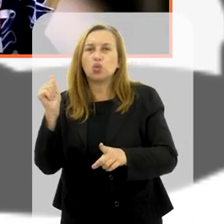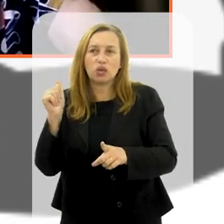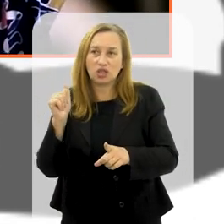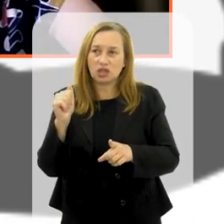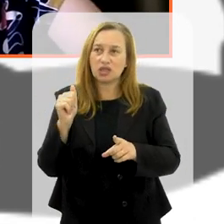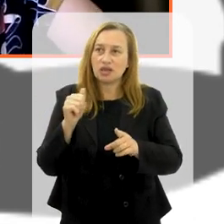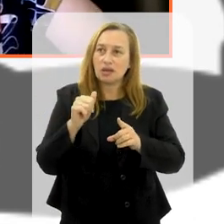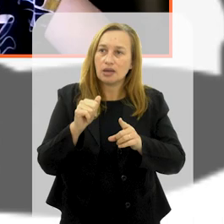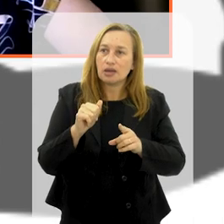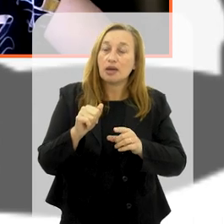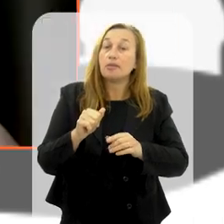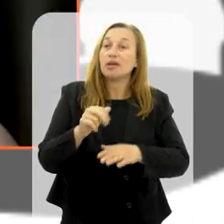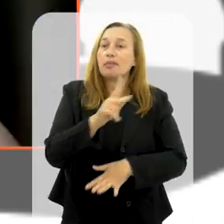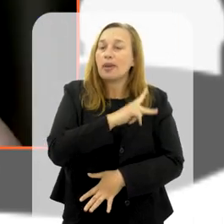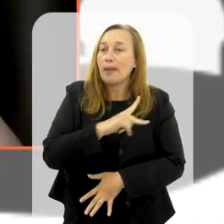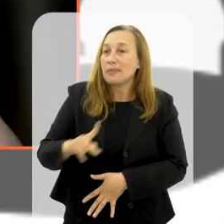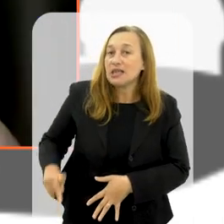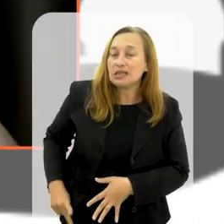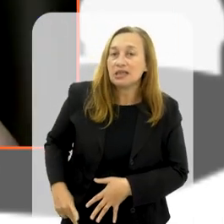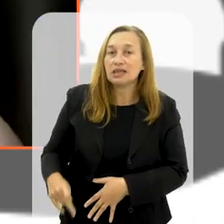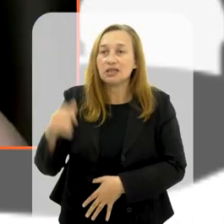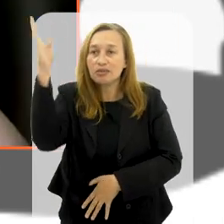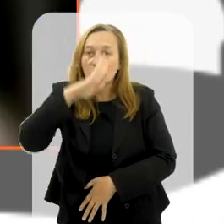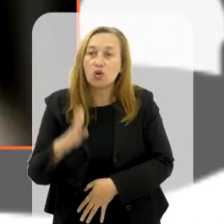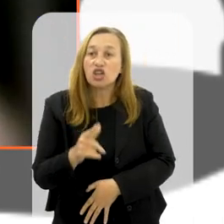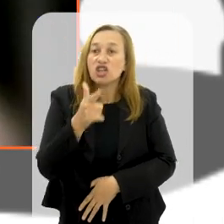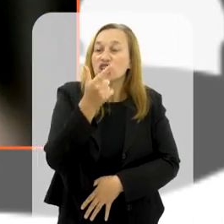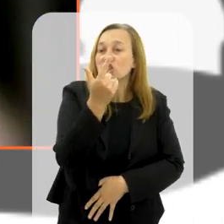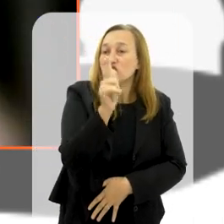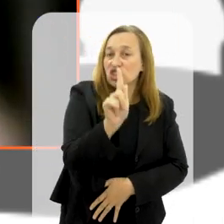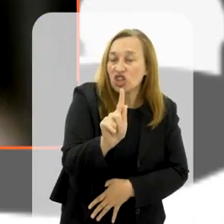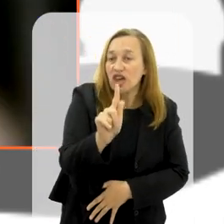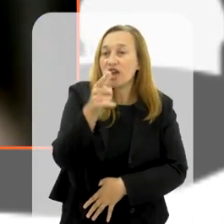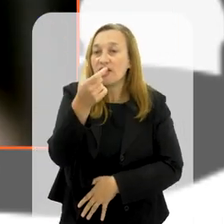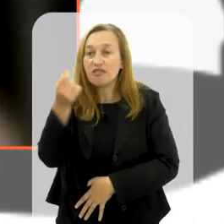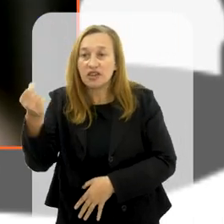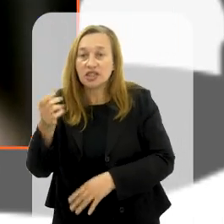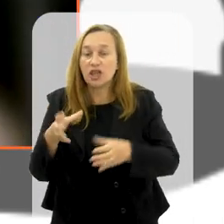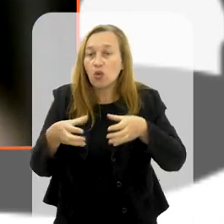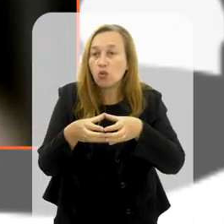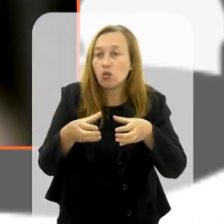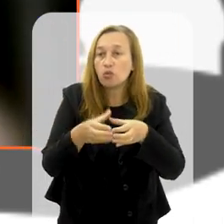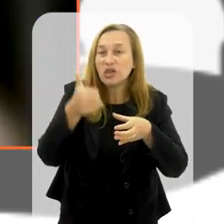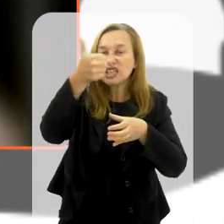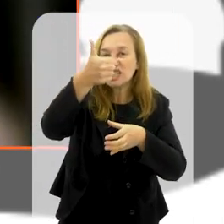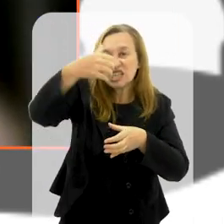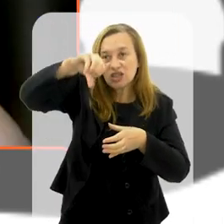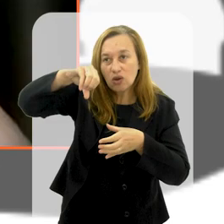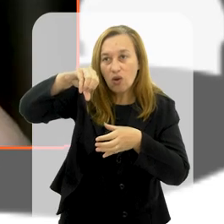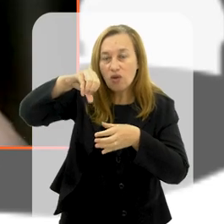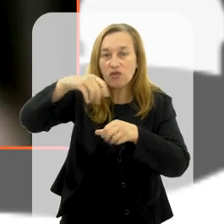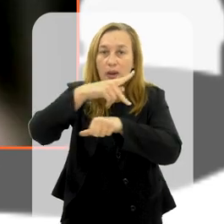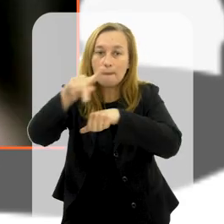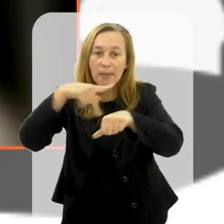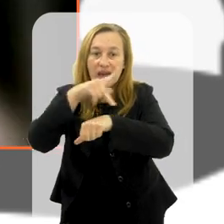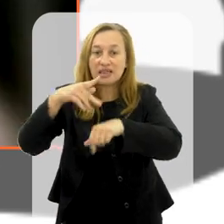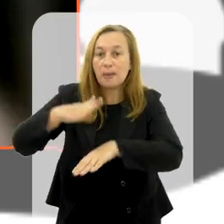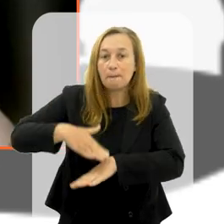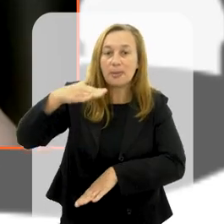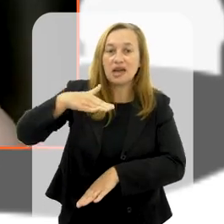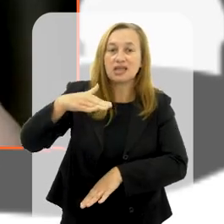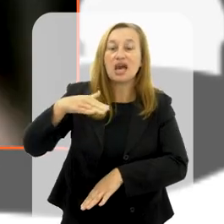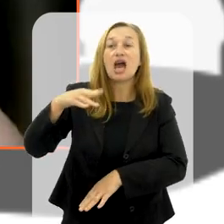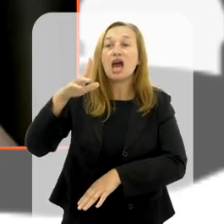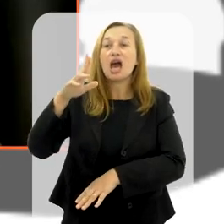pela presidência brasileira. O G20 é um grupo de 19 países, mais a União Europeia,